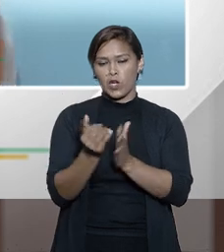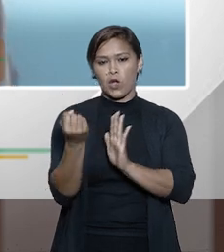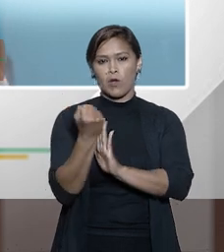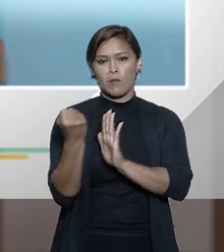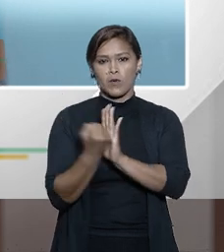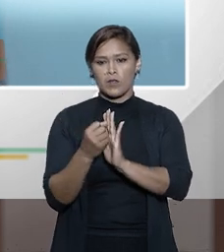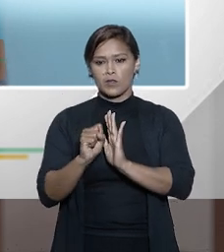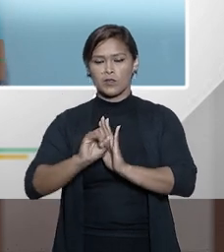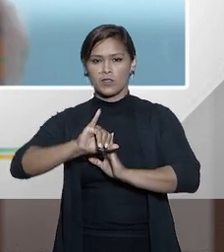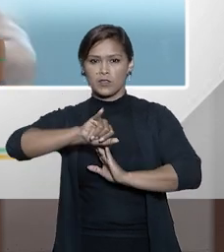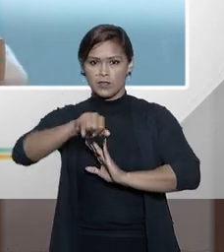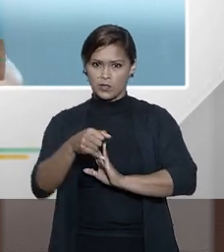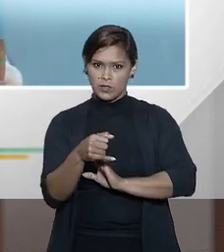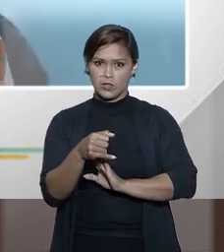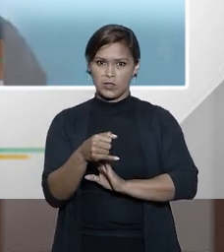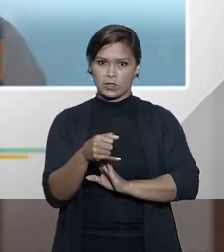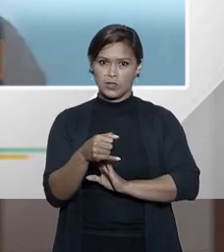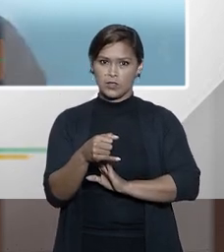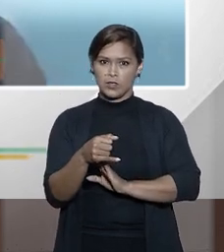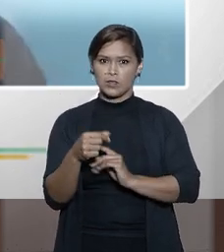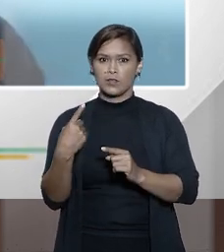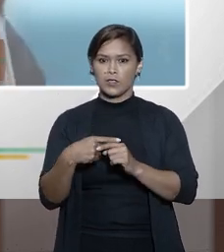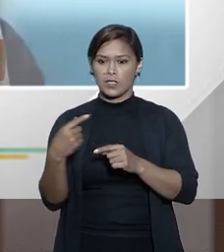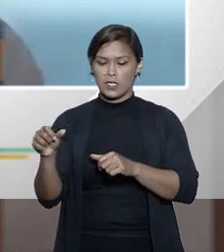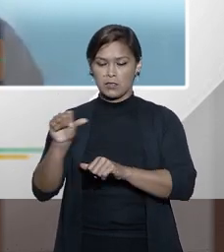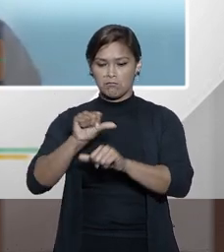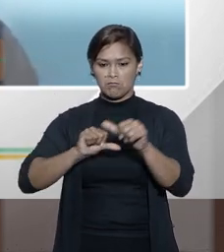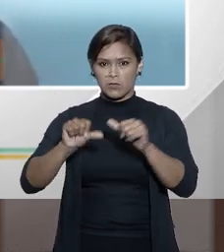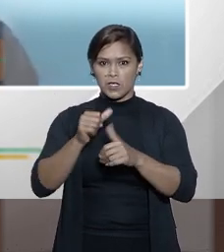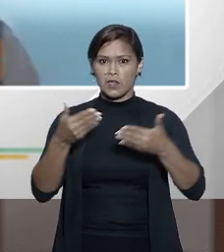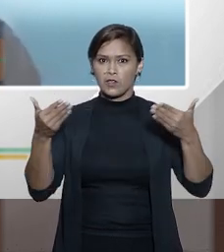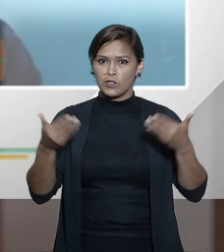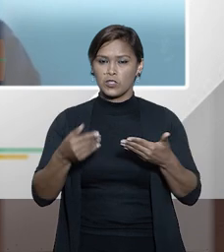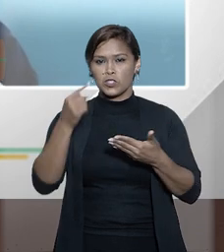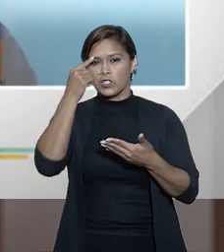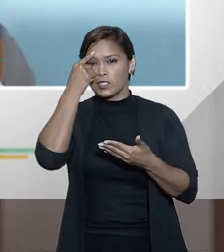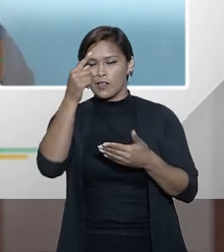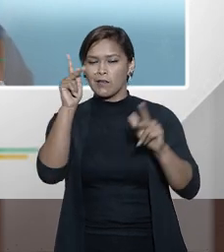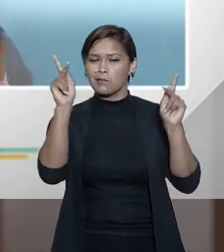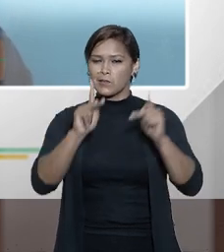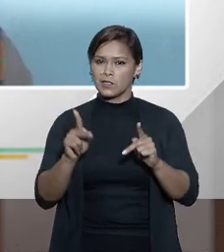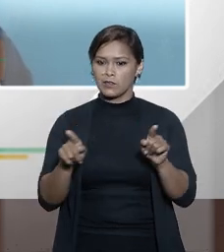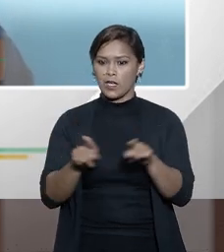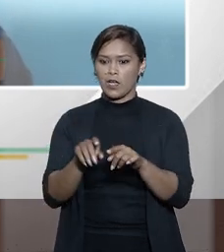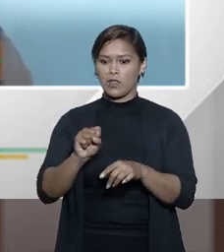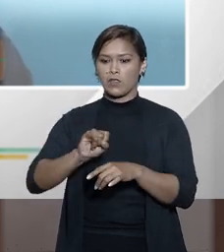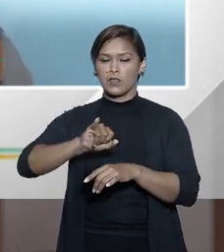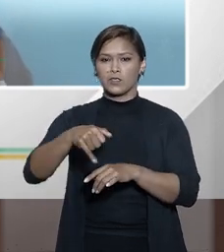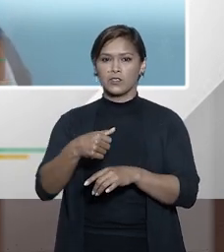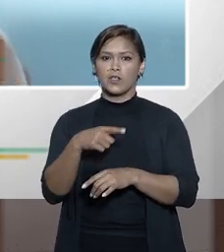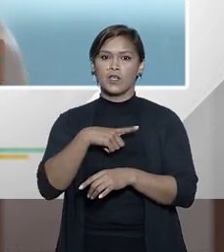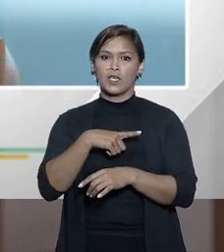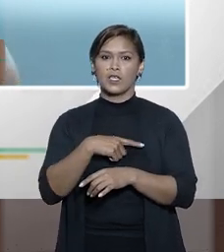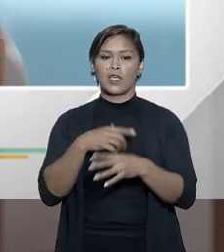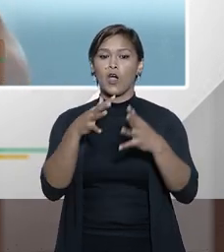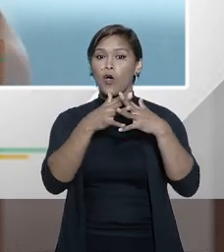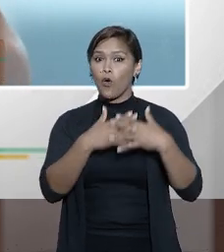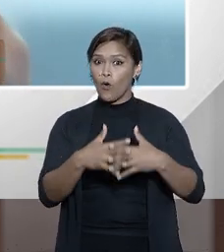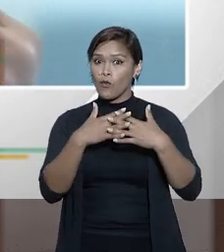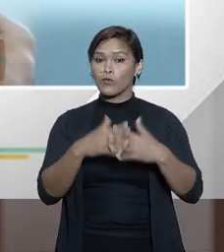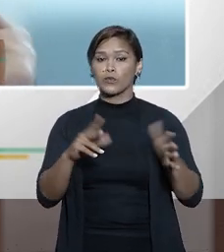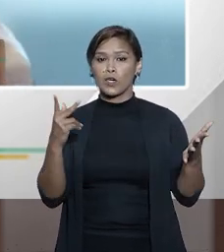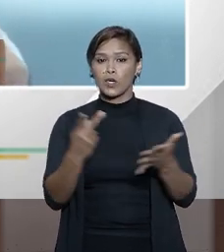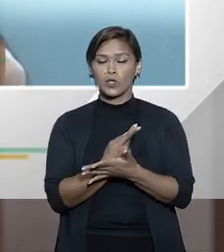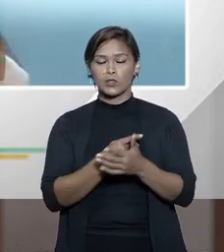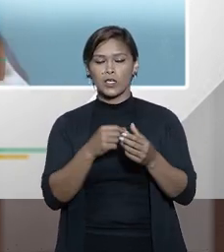da homologação do STJ enfim sem extradição já e por isso há uma confusão muito